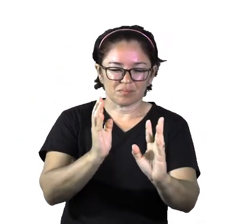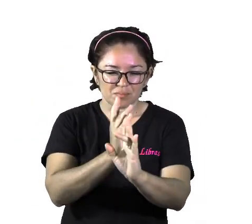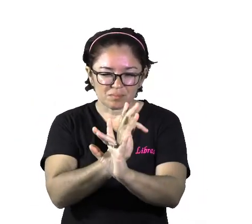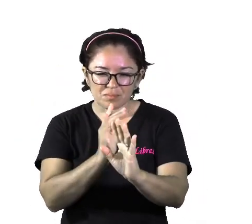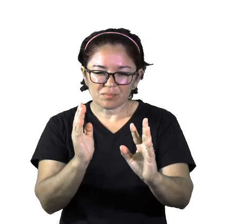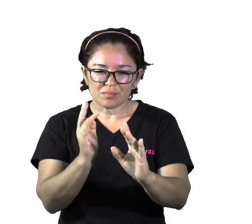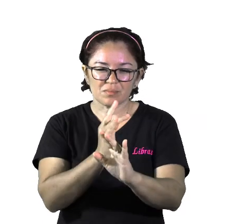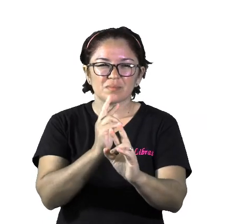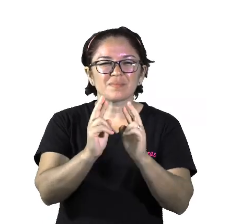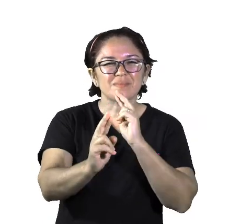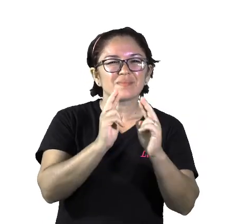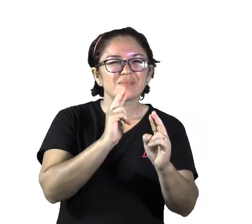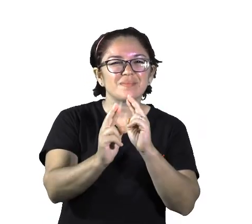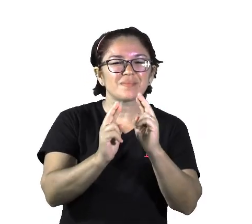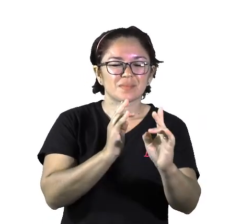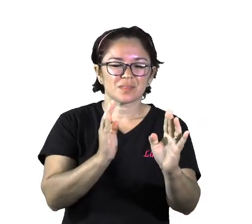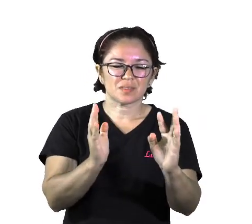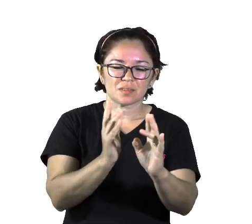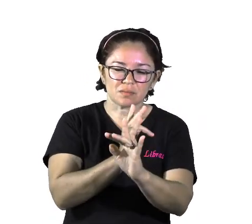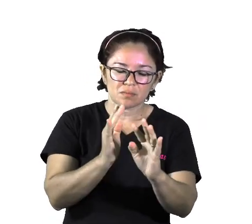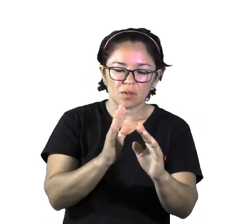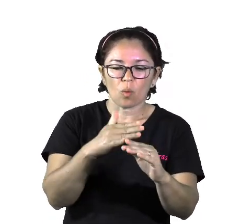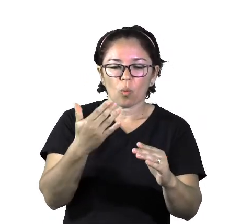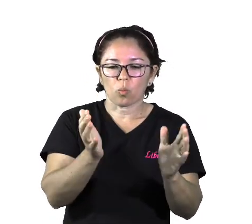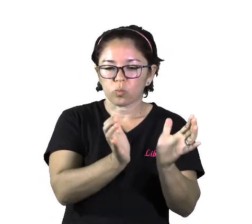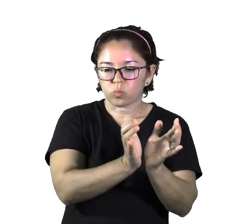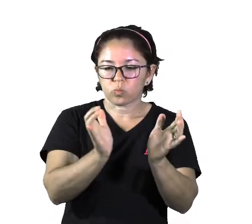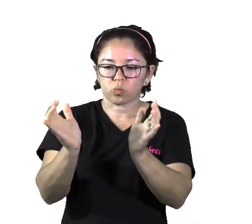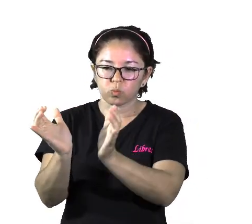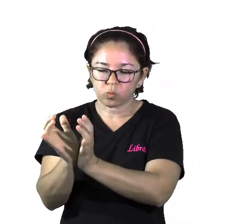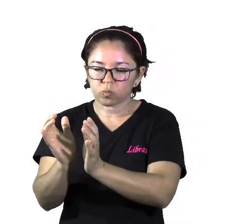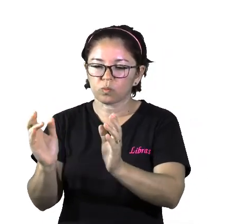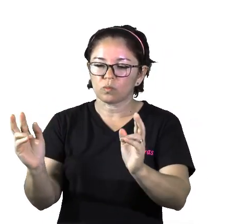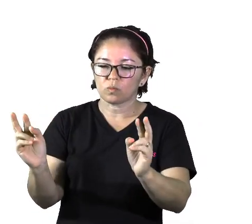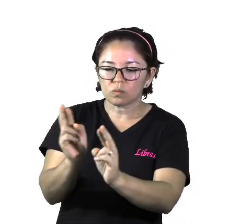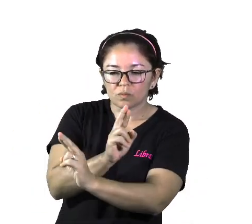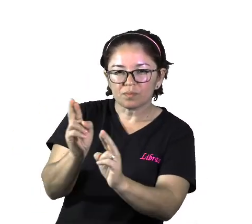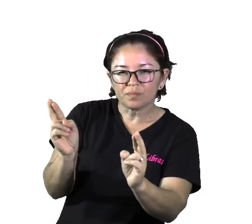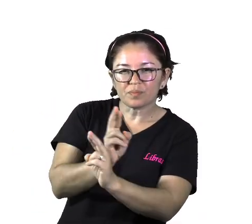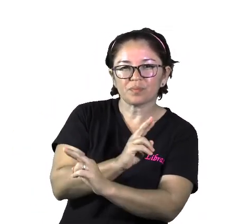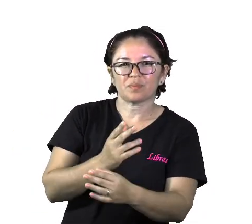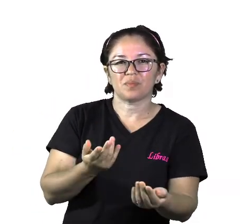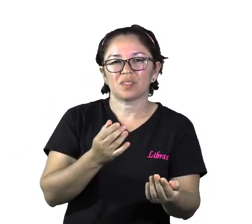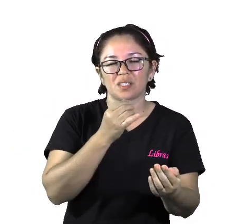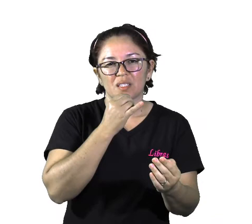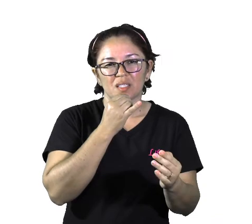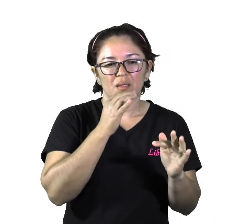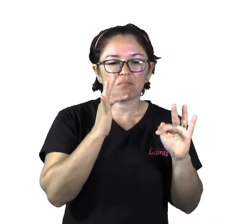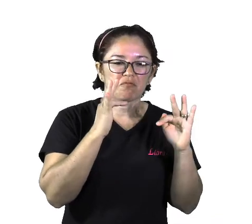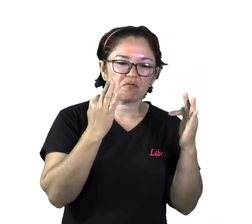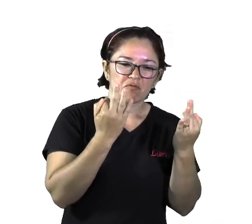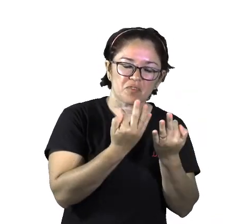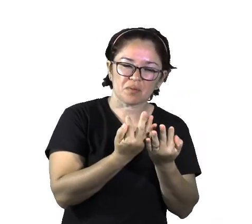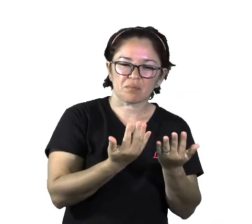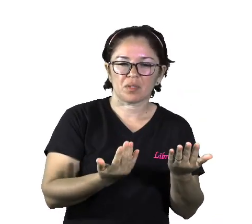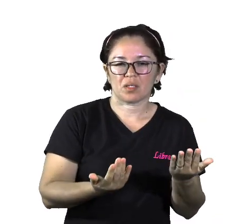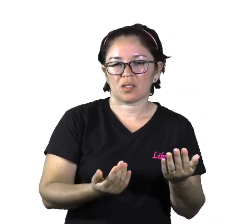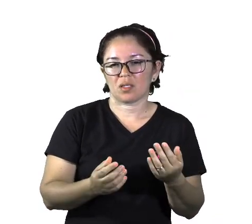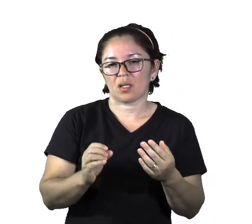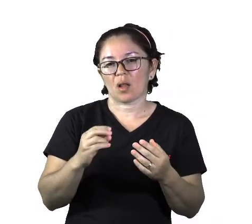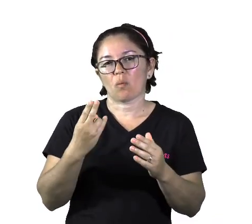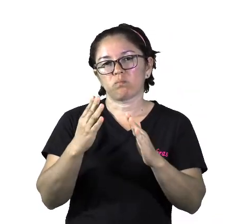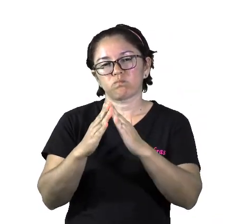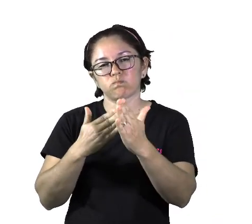e vários grupos. O ambiente familiar e depois o escolar são os primeiros espaços de convivência e